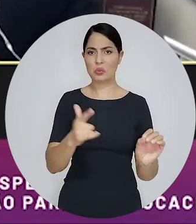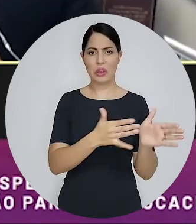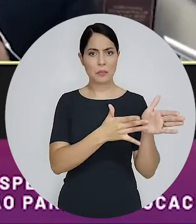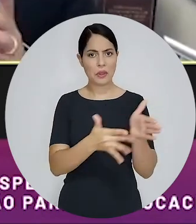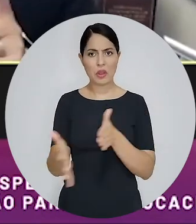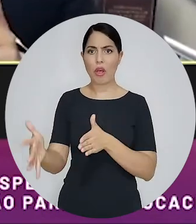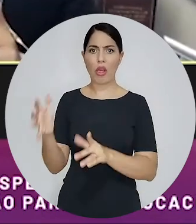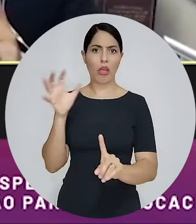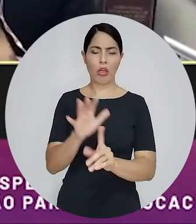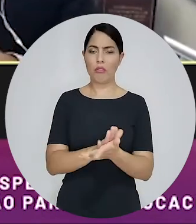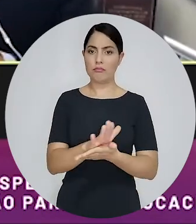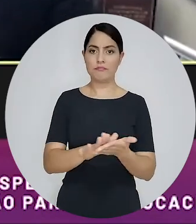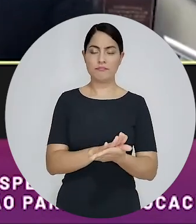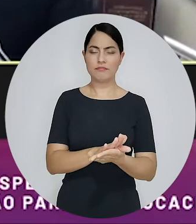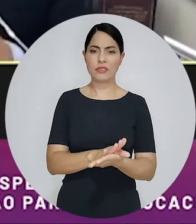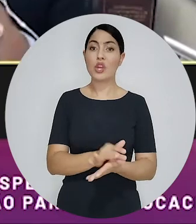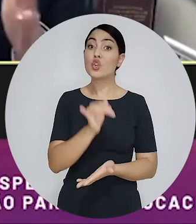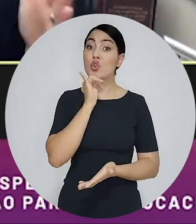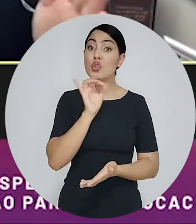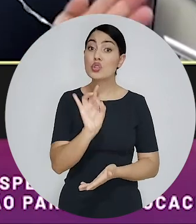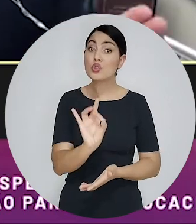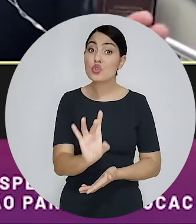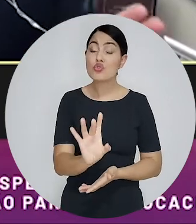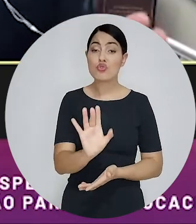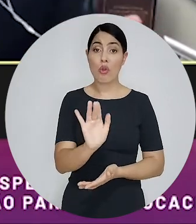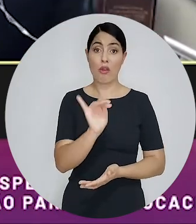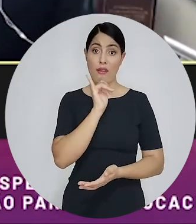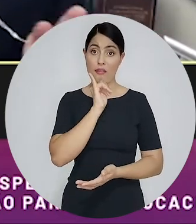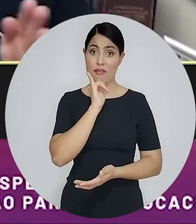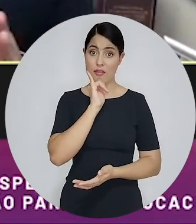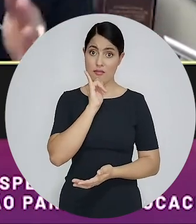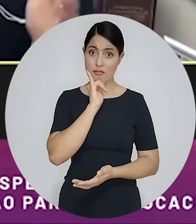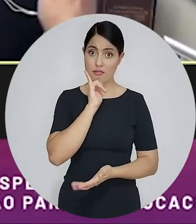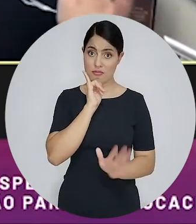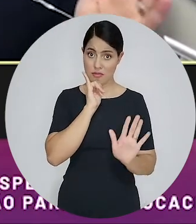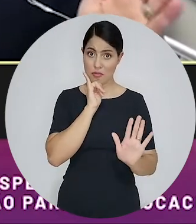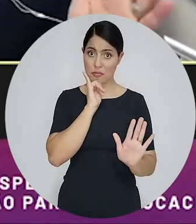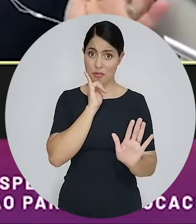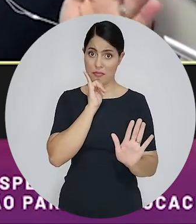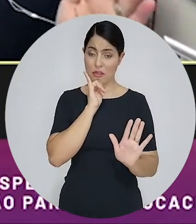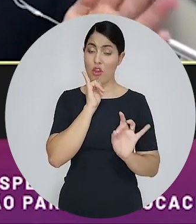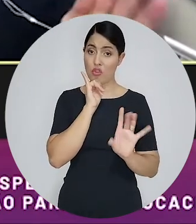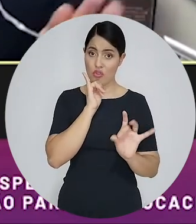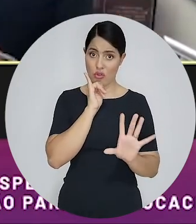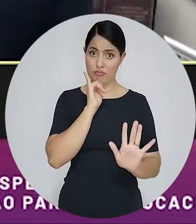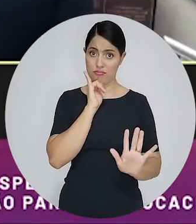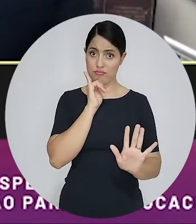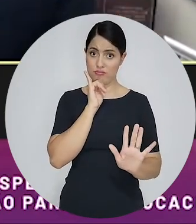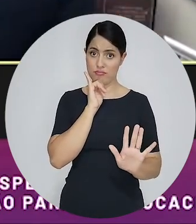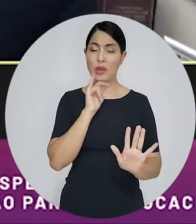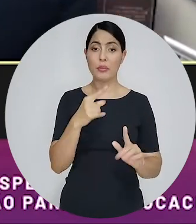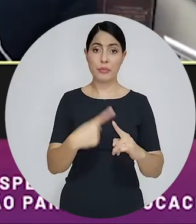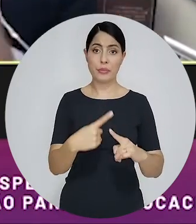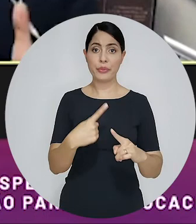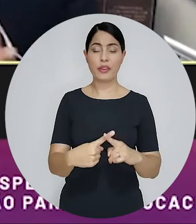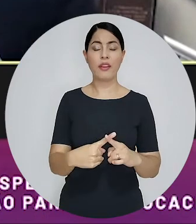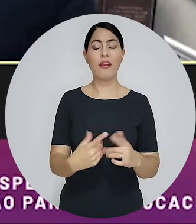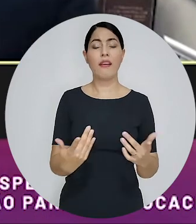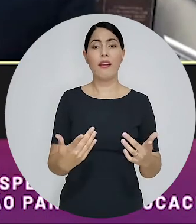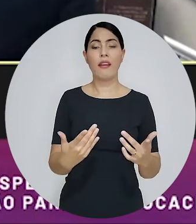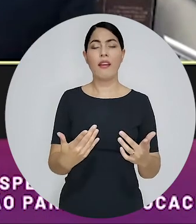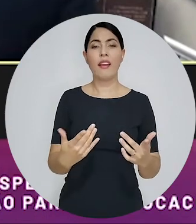claro lembre-se estou dando um exemplo exacerbado do ponto mais extremado desse